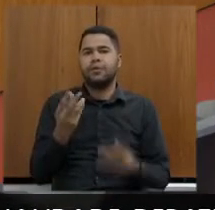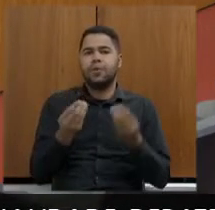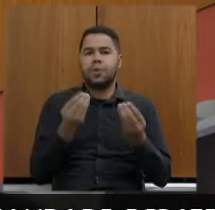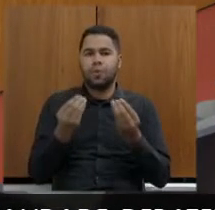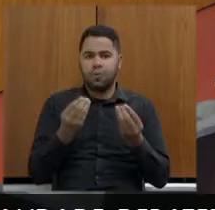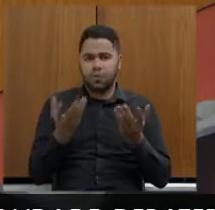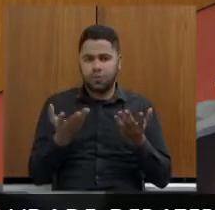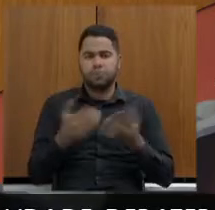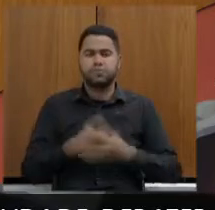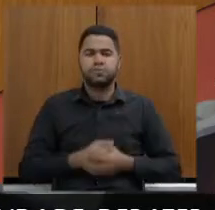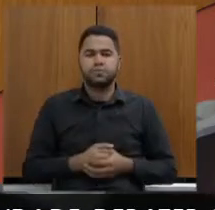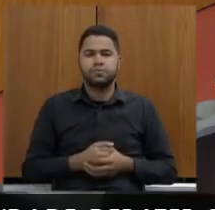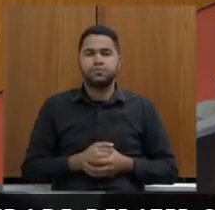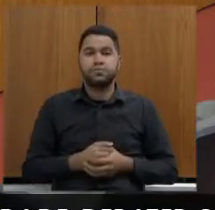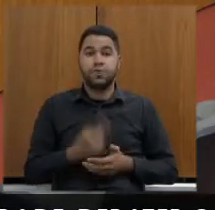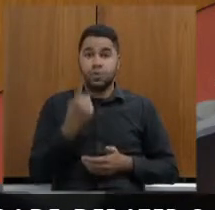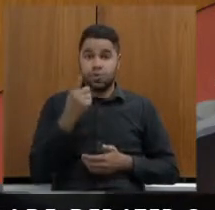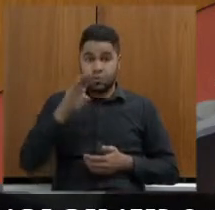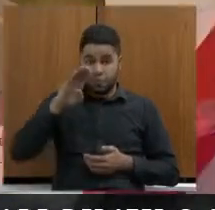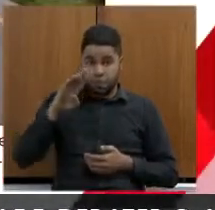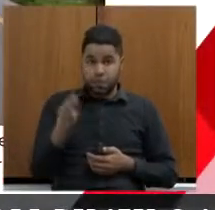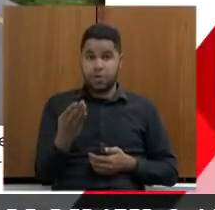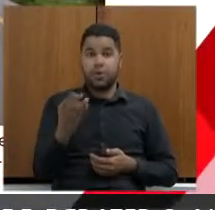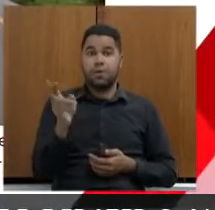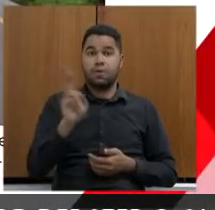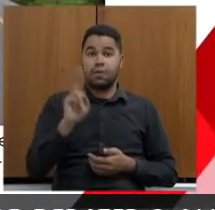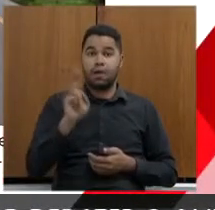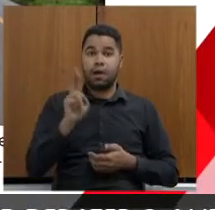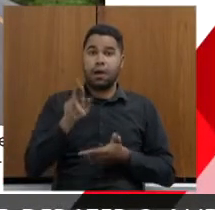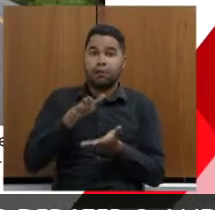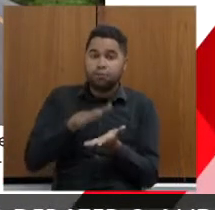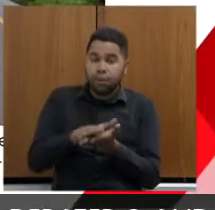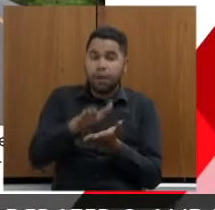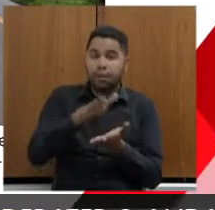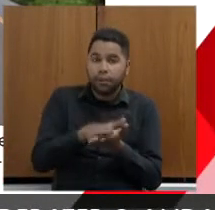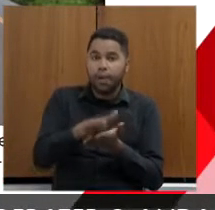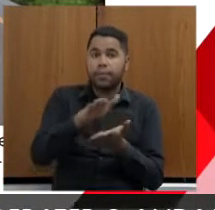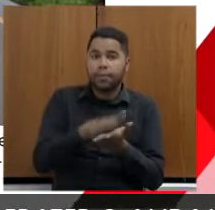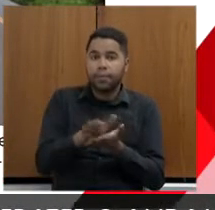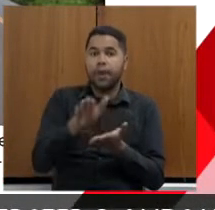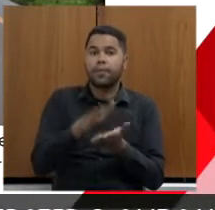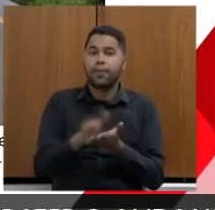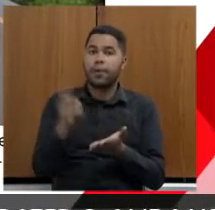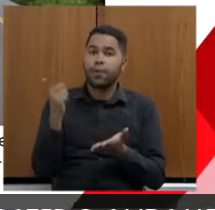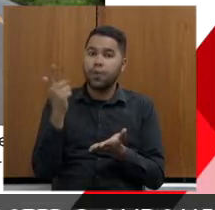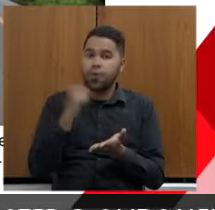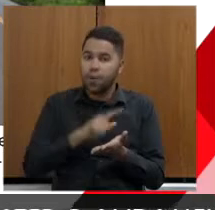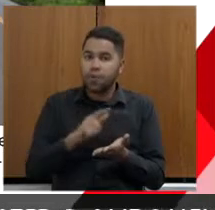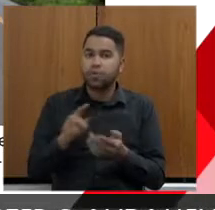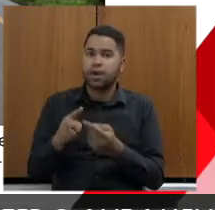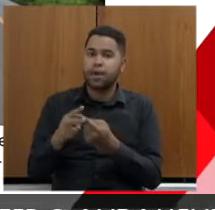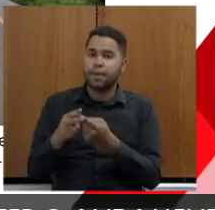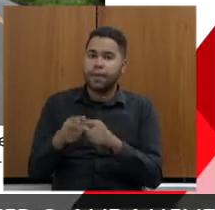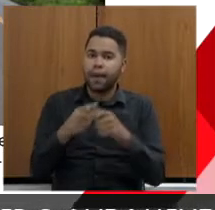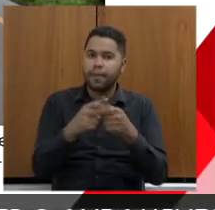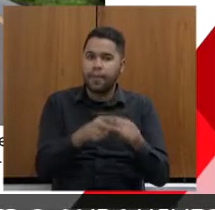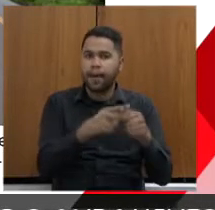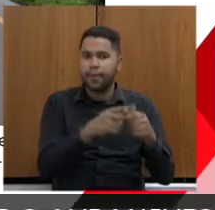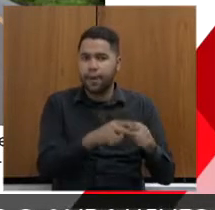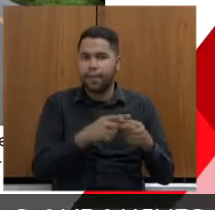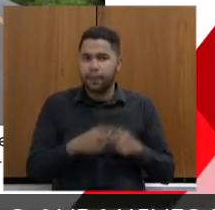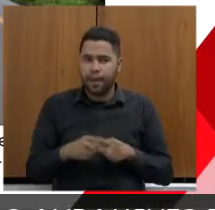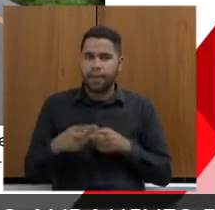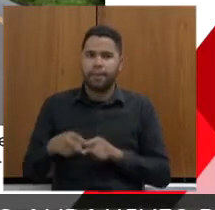que é um bilhão de reais que está sendo gasto para a recuperação de rodovias